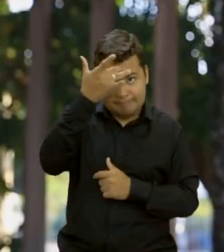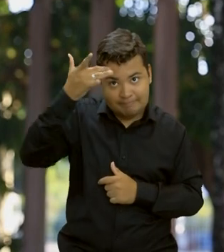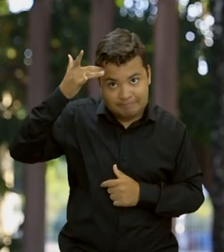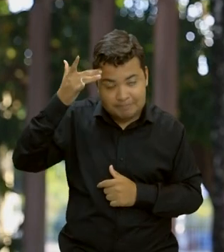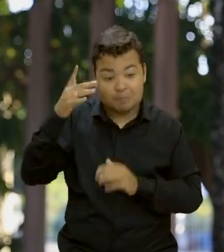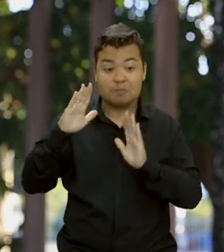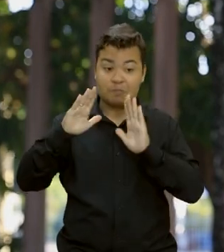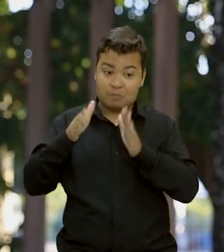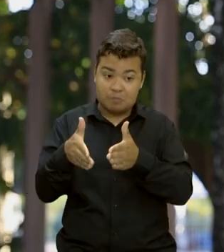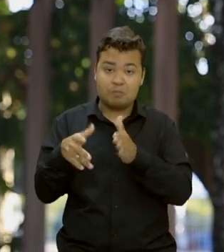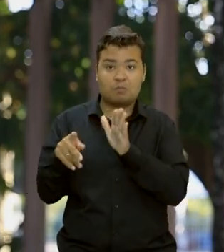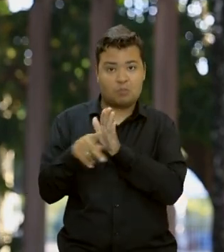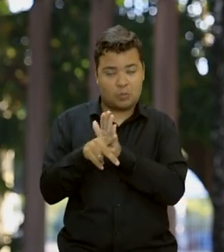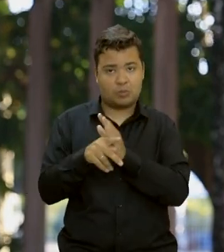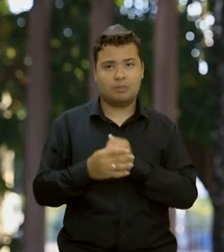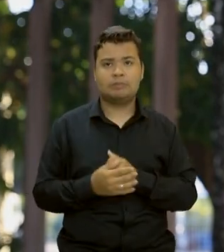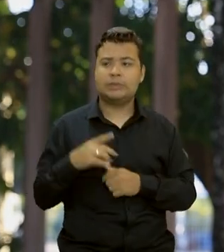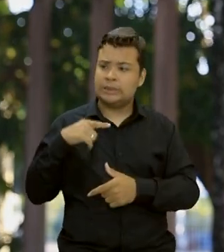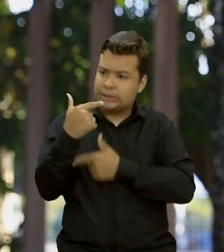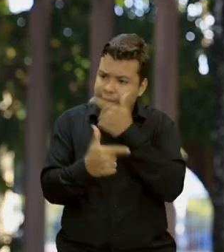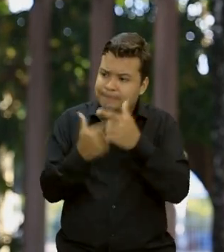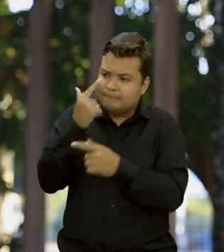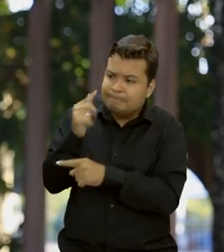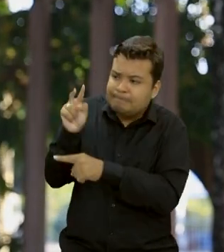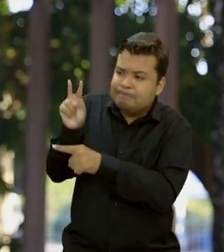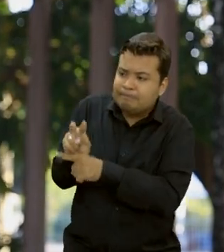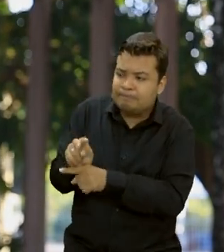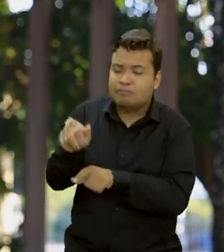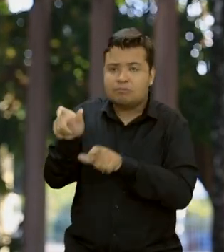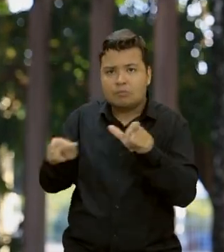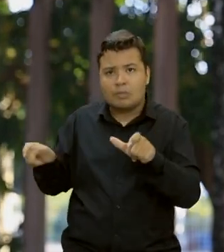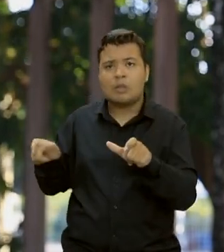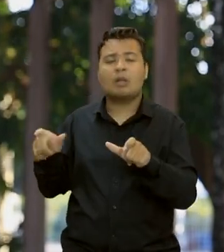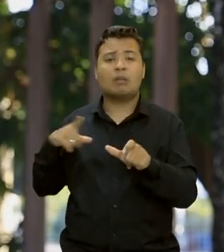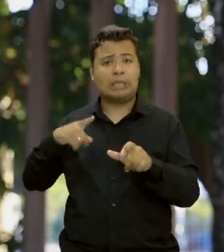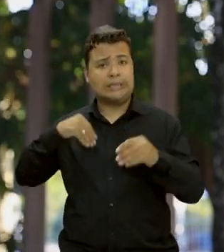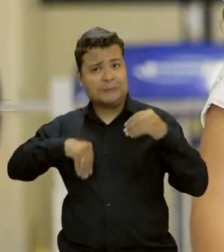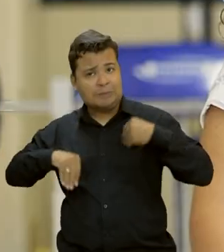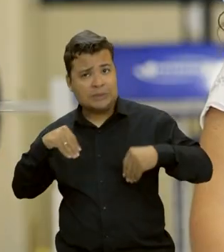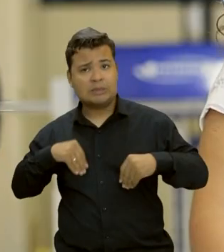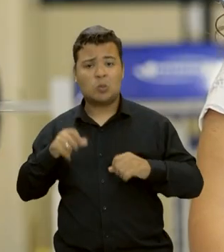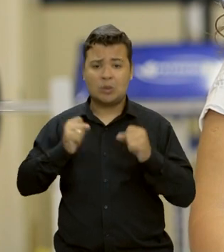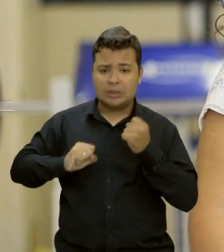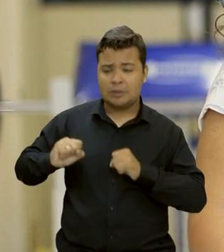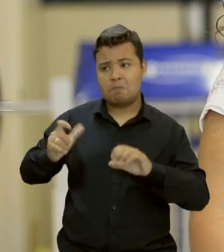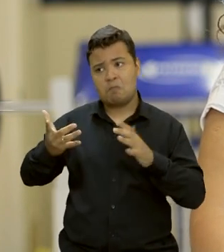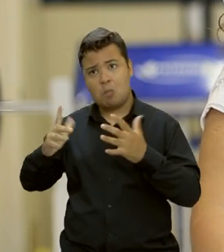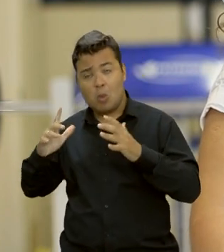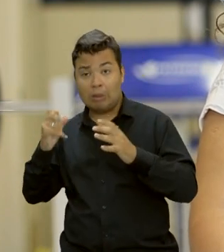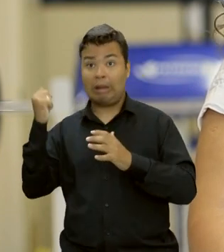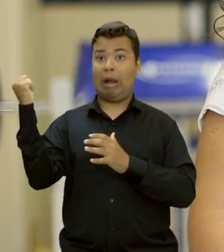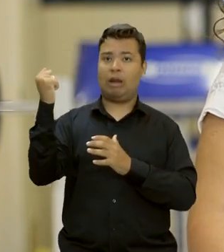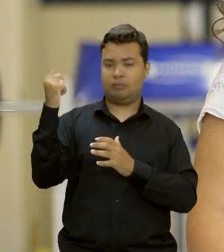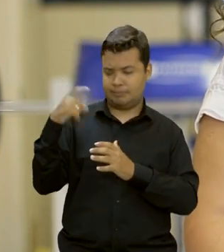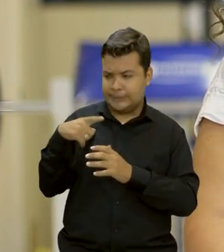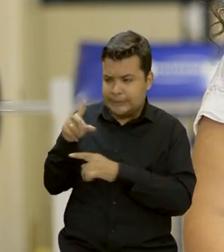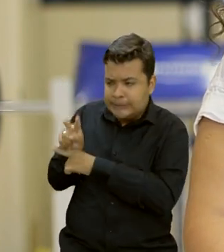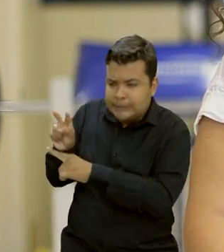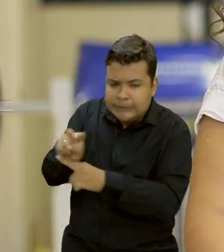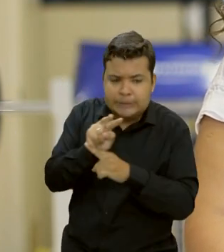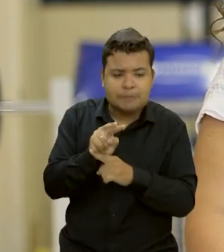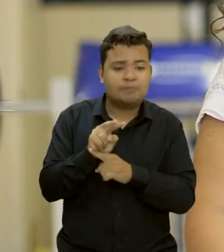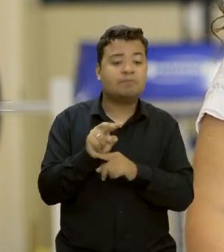monitorar esses alunos com sintomas graves, moderados a graves, de depressão e ansiedade. E a necessidade é, cada dia a mais, esses